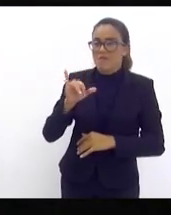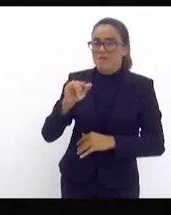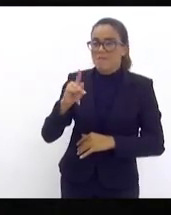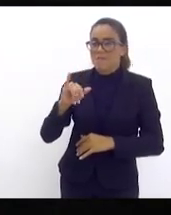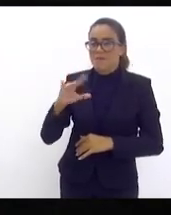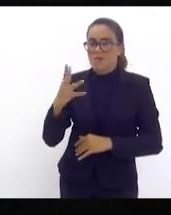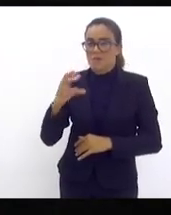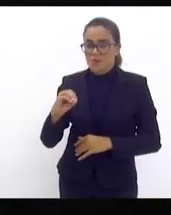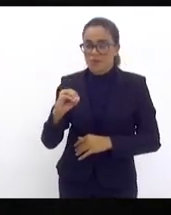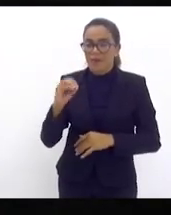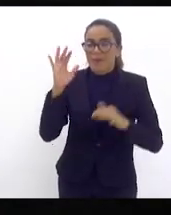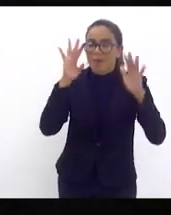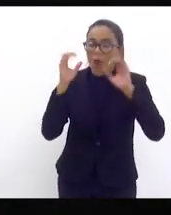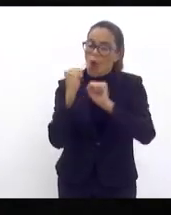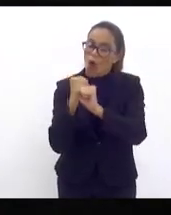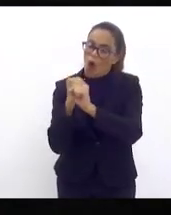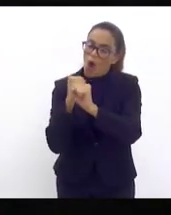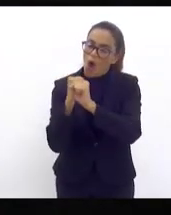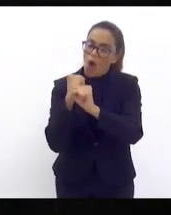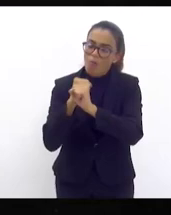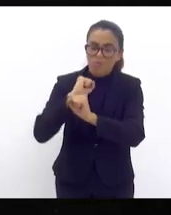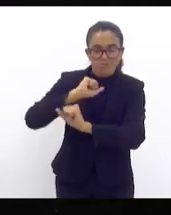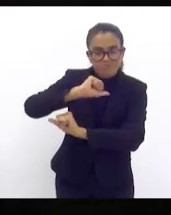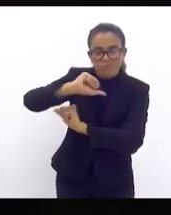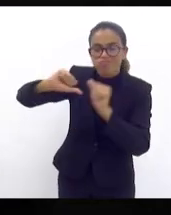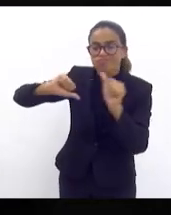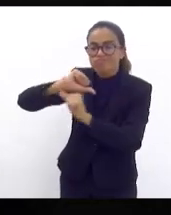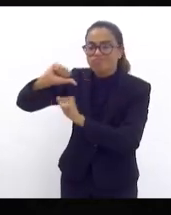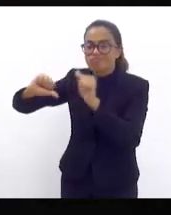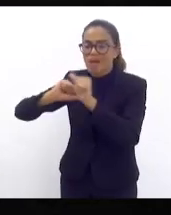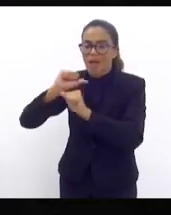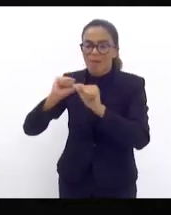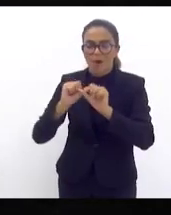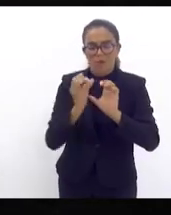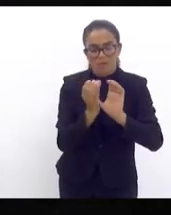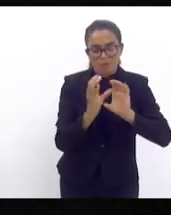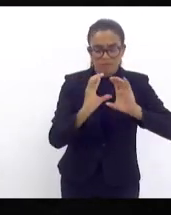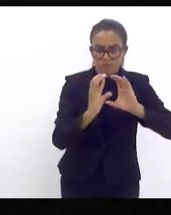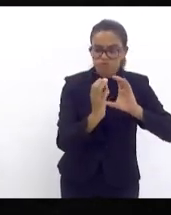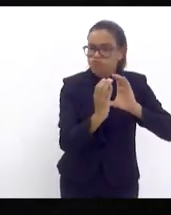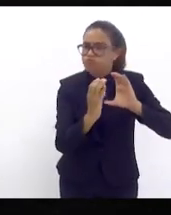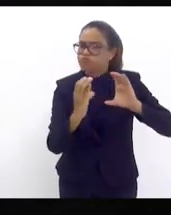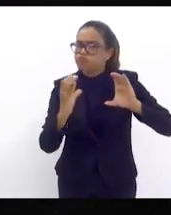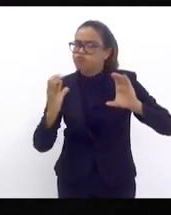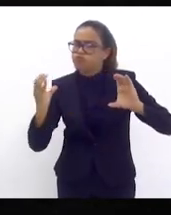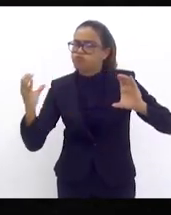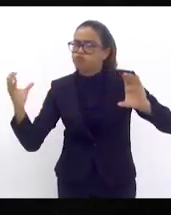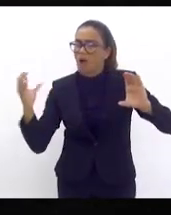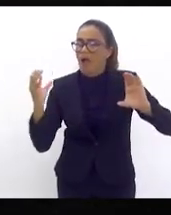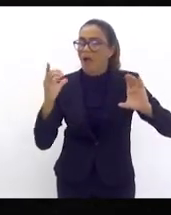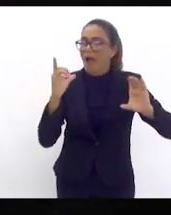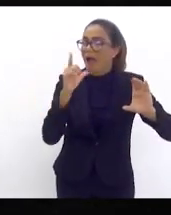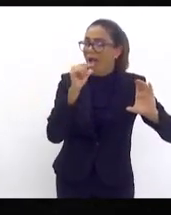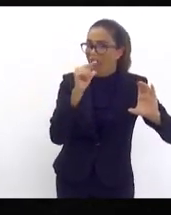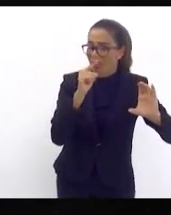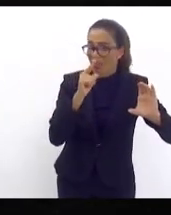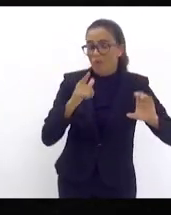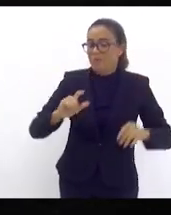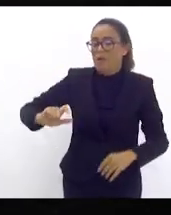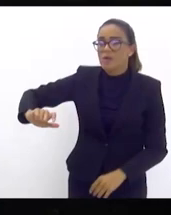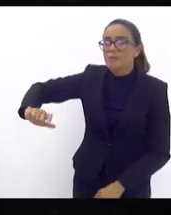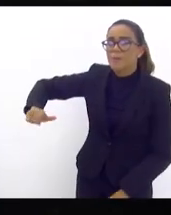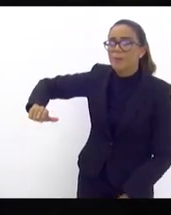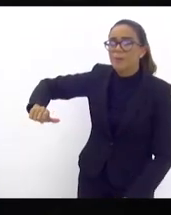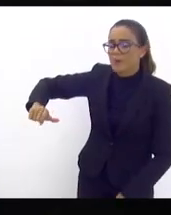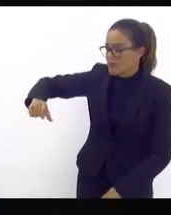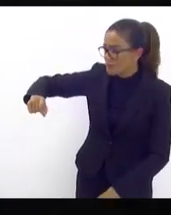de melhoria de infraestrutura aí coloca a galeria de águas pluviais que é drenagem e o meio fio e o cidadão abre a torneira não tem